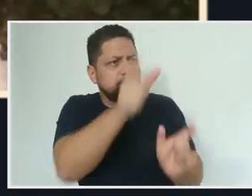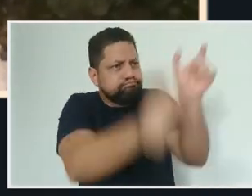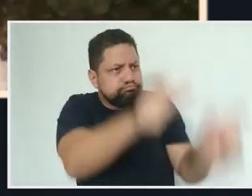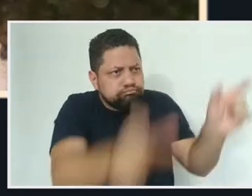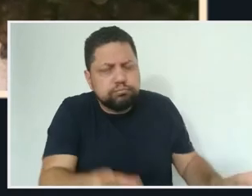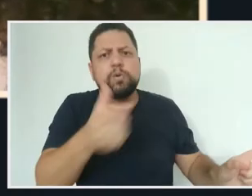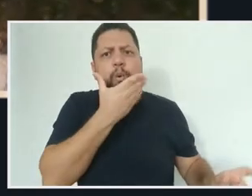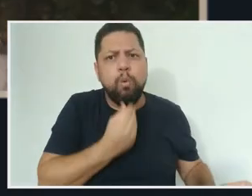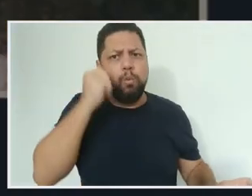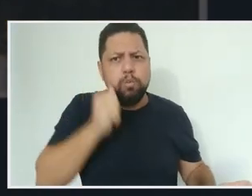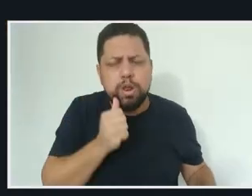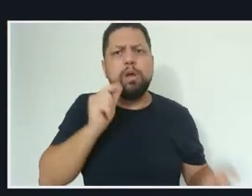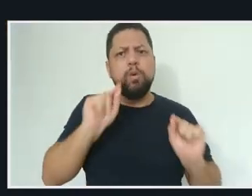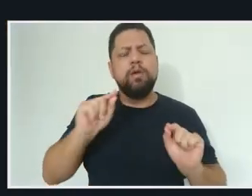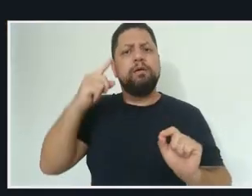e liberdade.